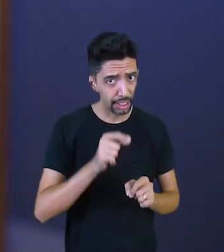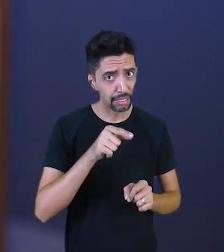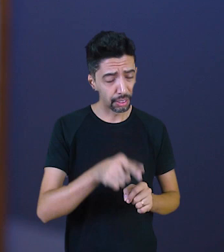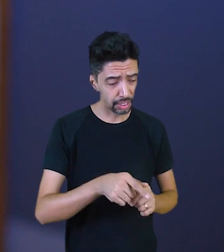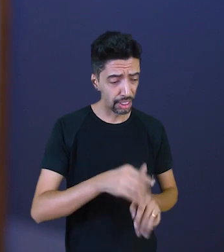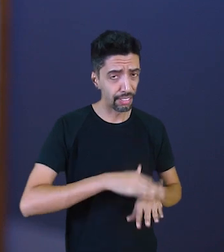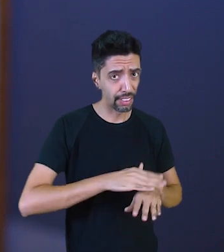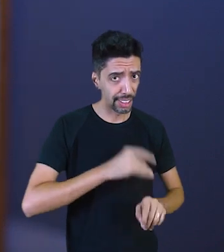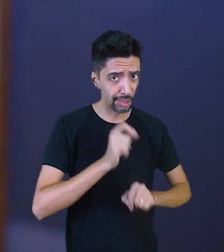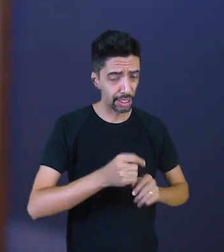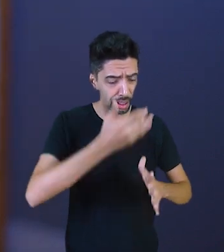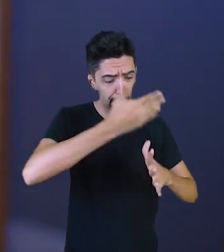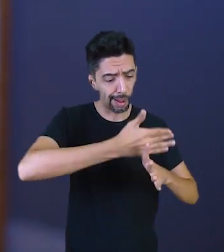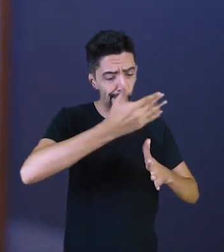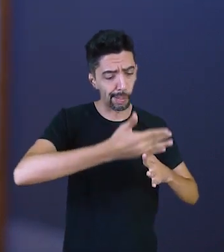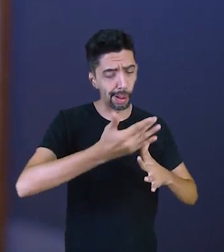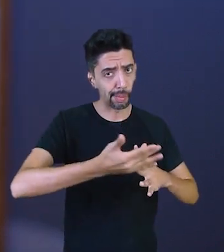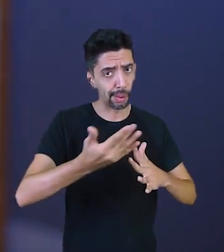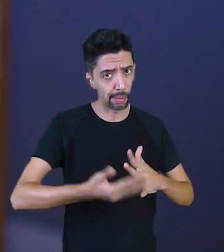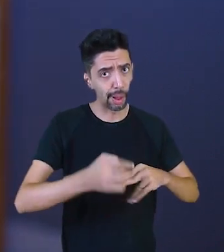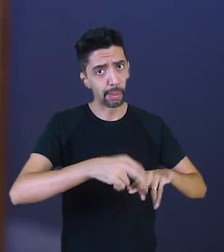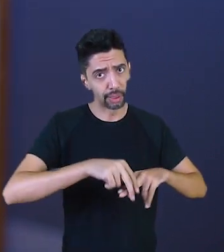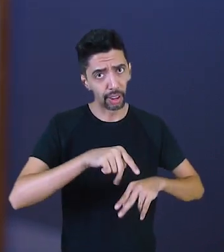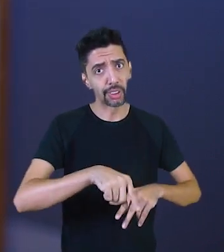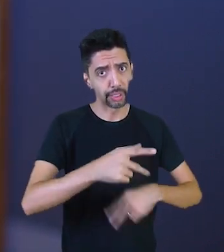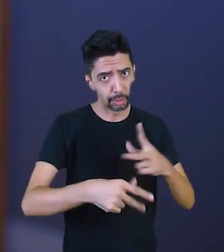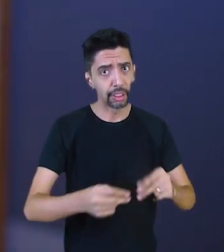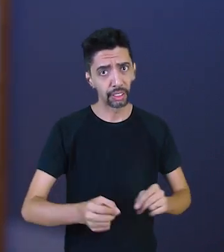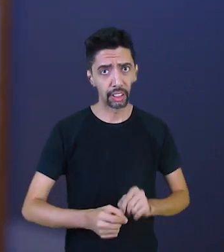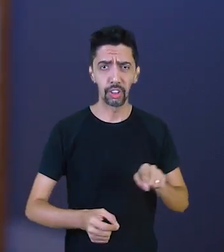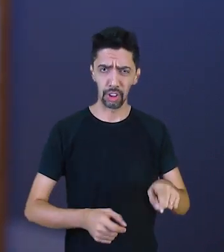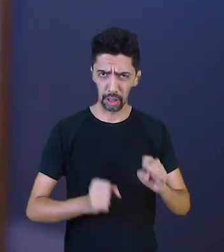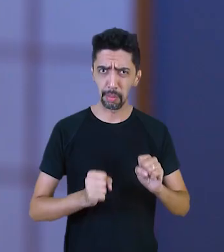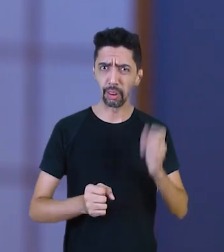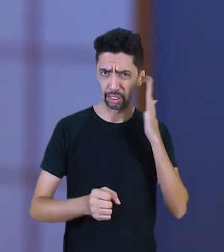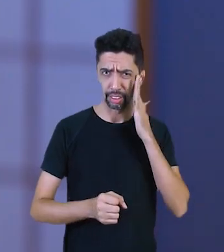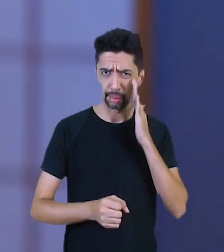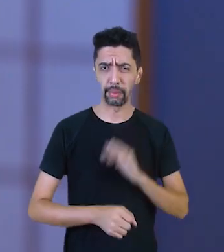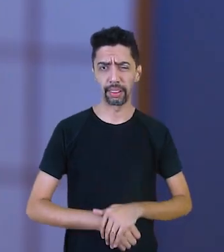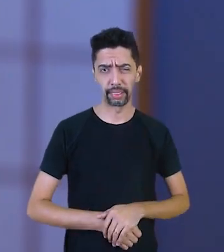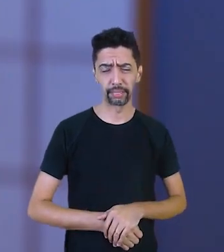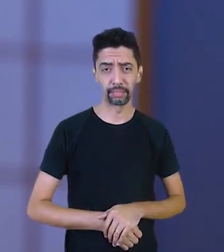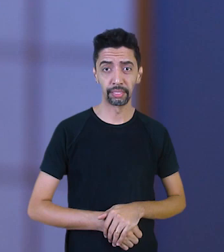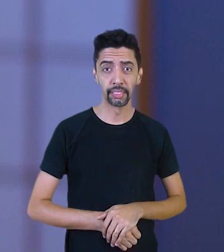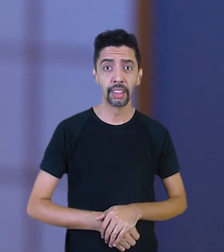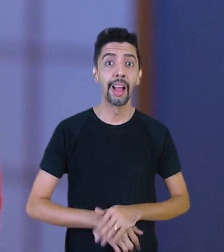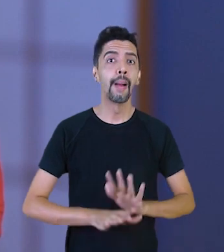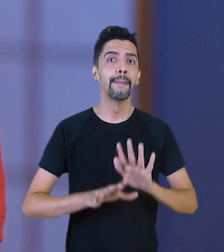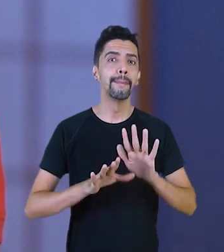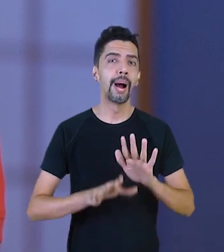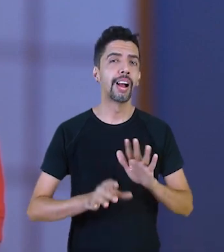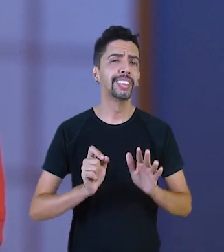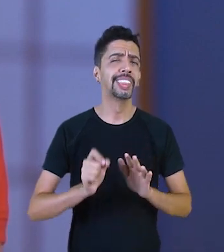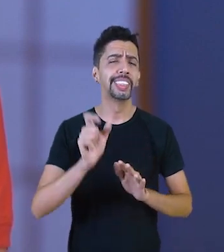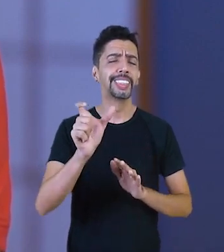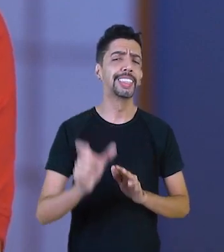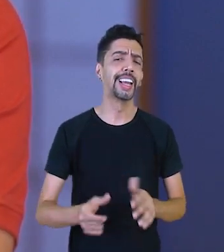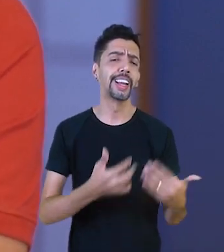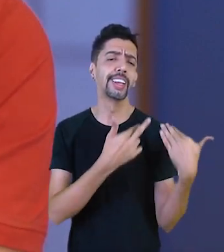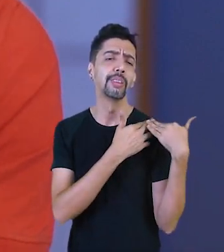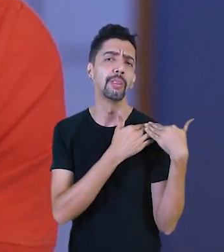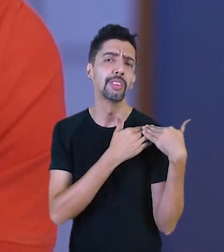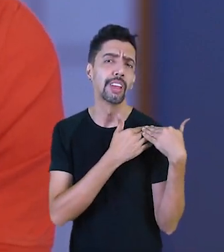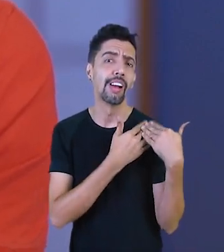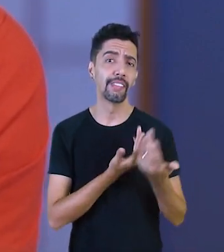nas dívidas, nas prestações. Agora, a criança pode saber disso. Quer dizer, então, que os responsáveis dessas crianças